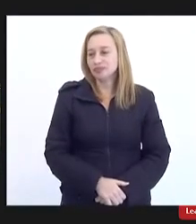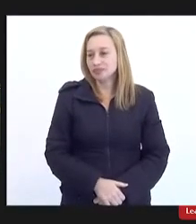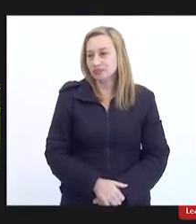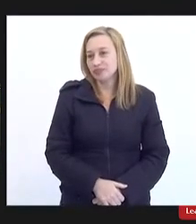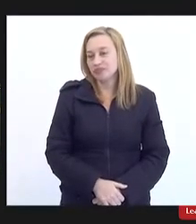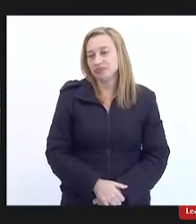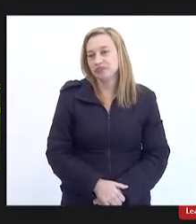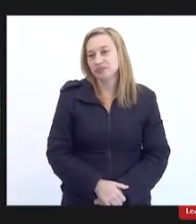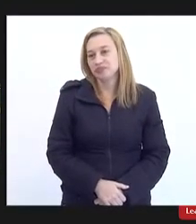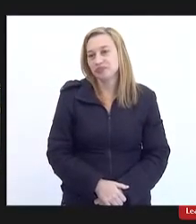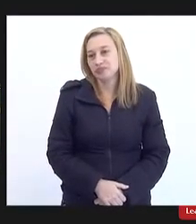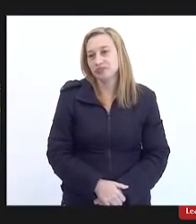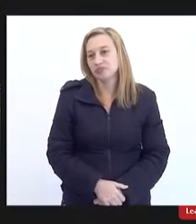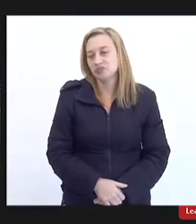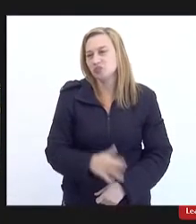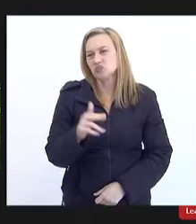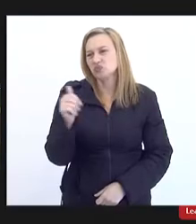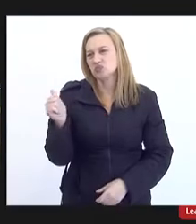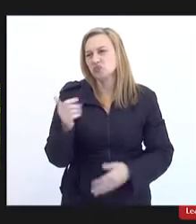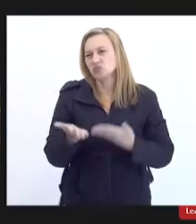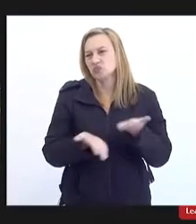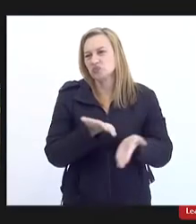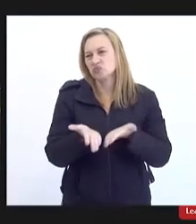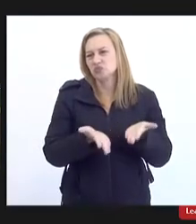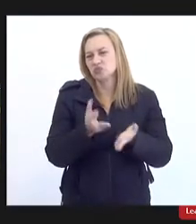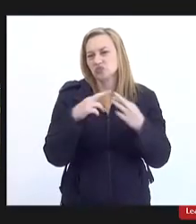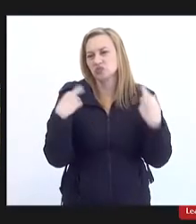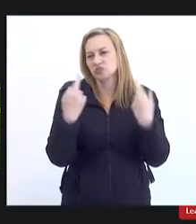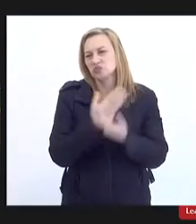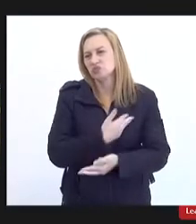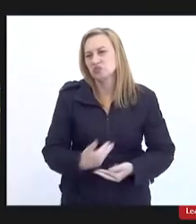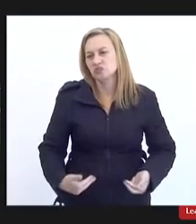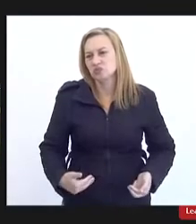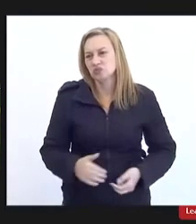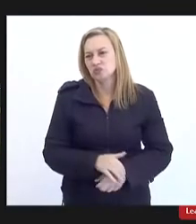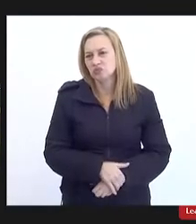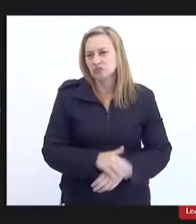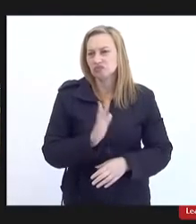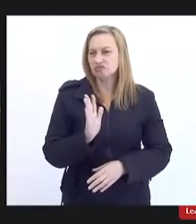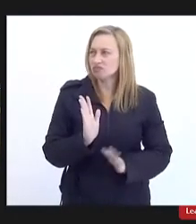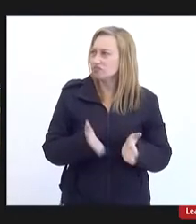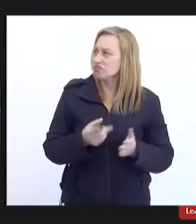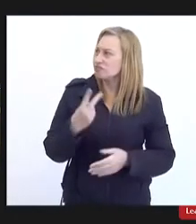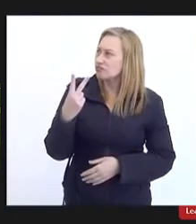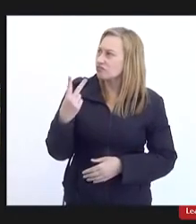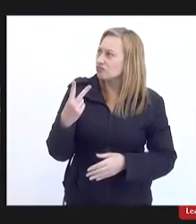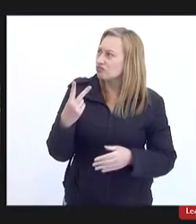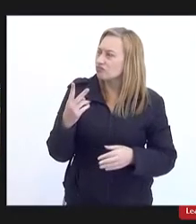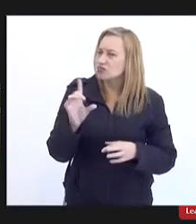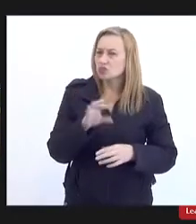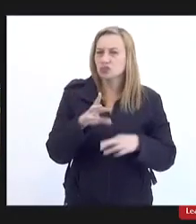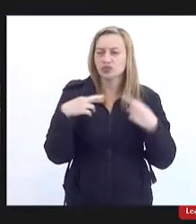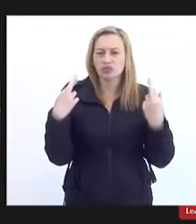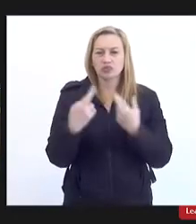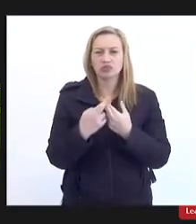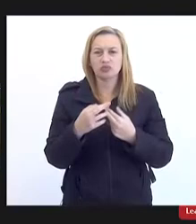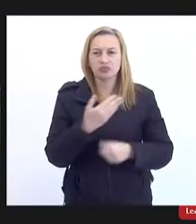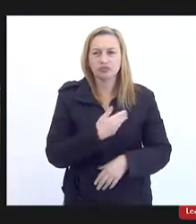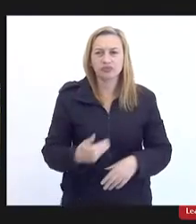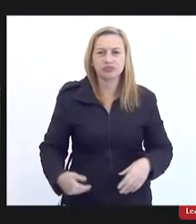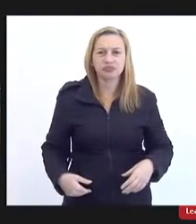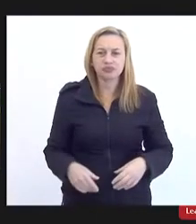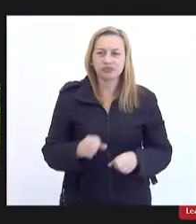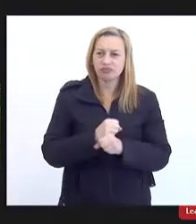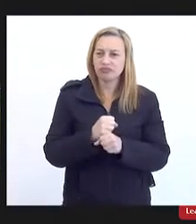nunca cuidaram de fazer audiência pública fizeram duas audiências públicas agora em 2000 nesse ano duas